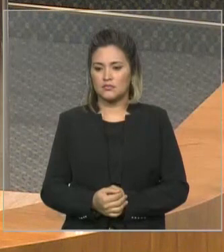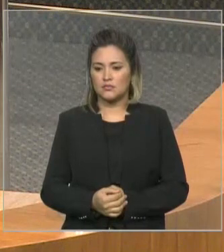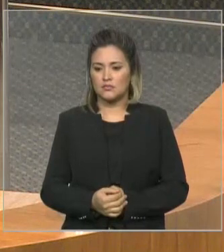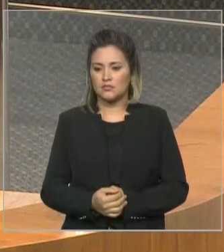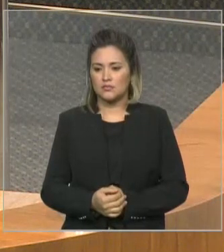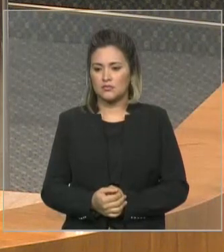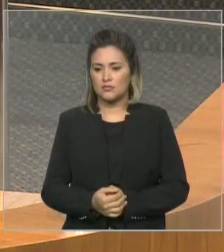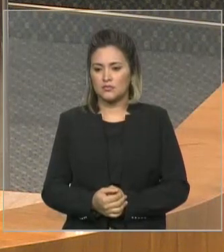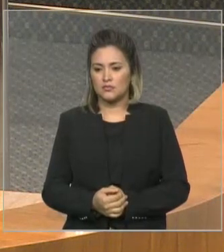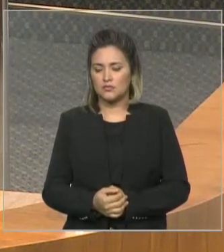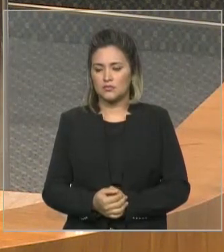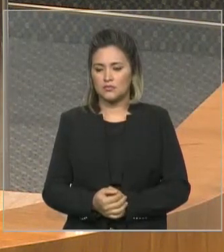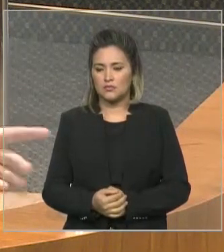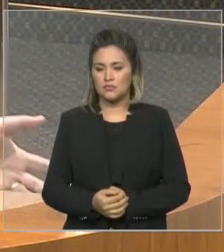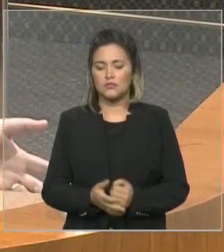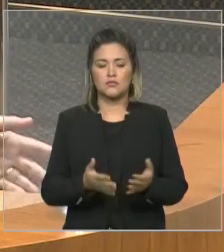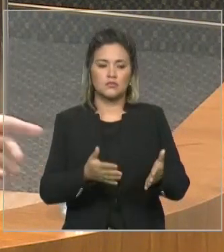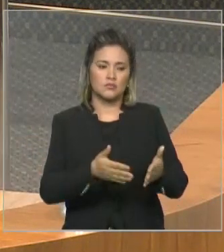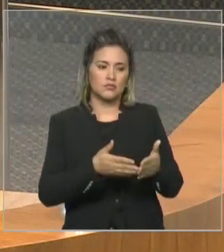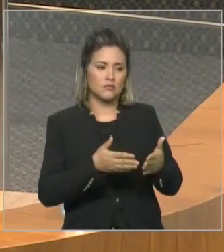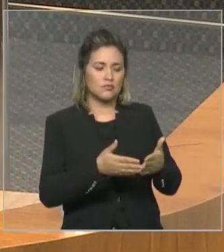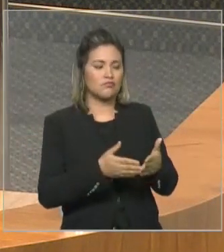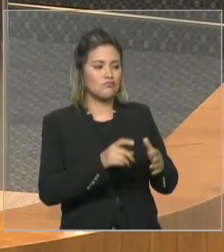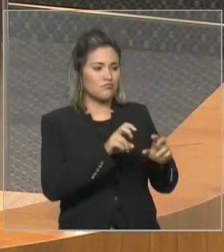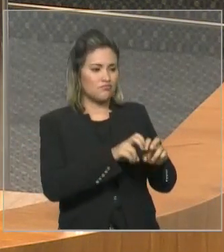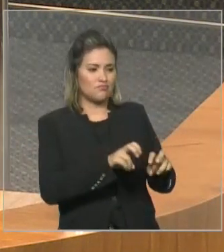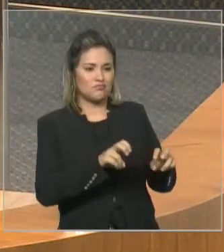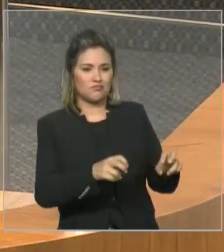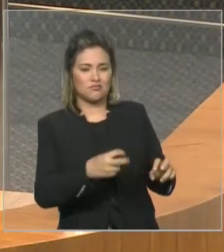a senhora não pode... Ah, eu tenho que descer. Infelizmente, sim.